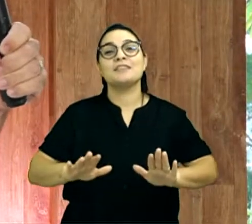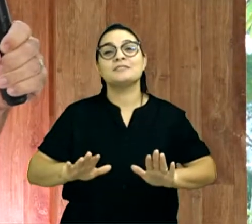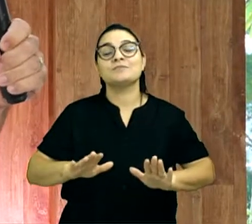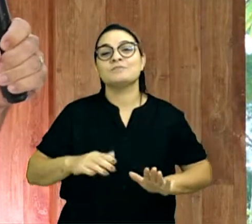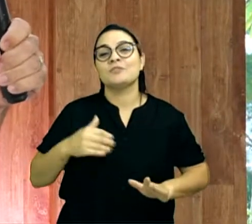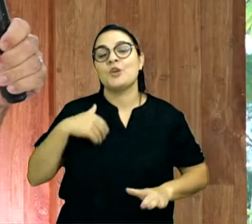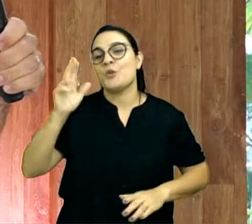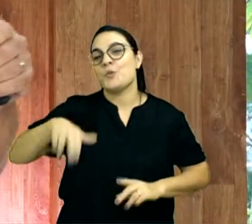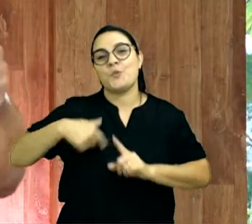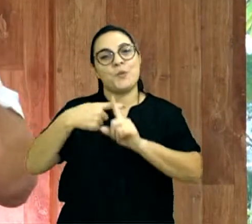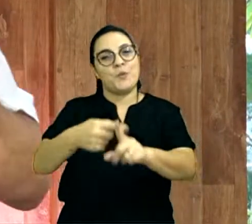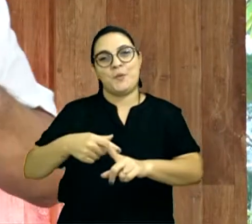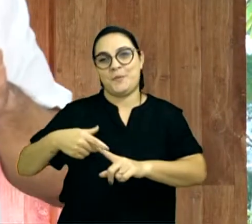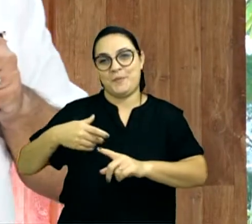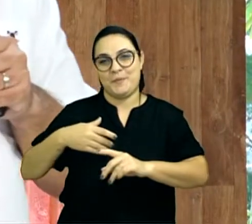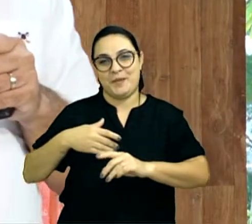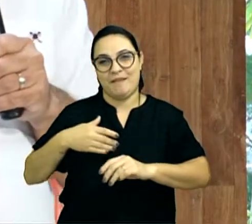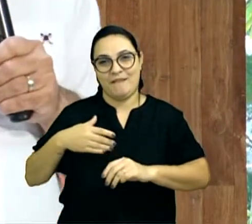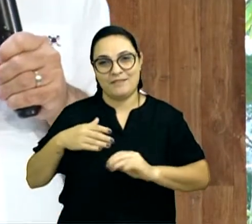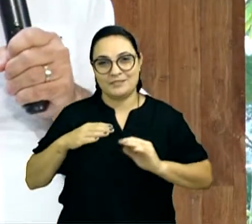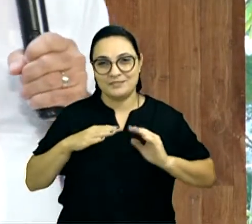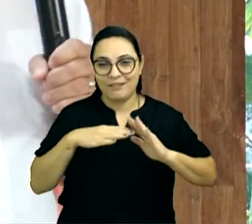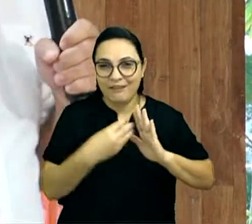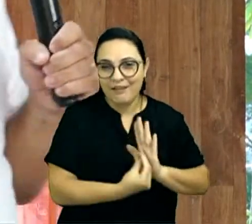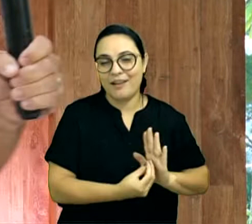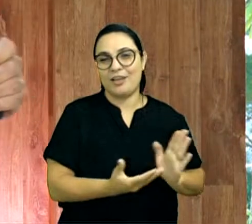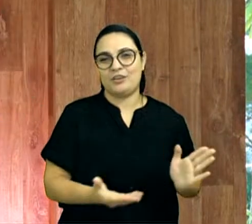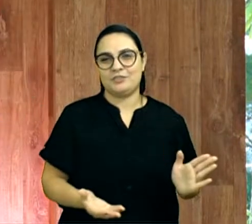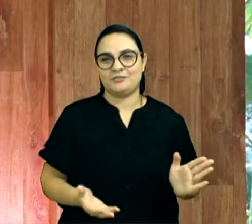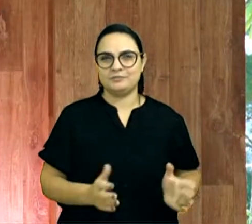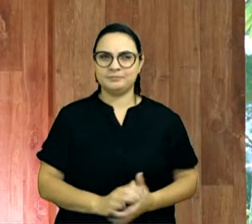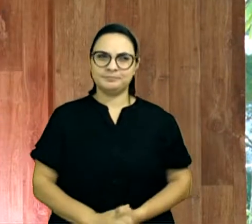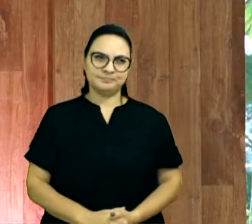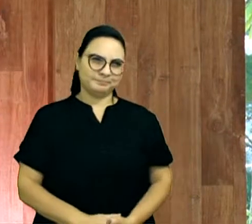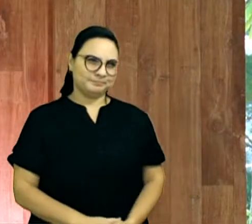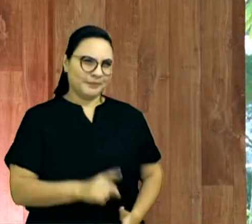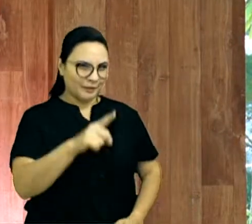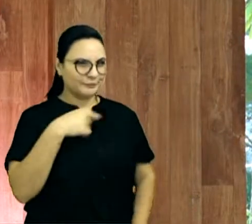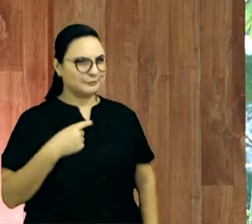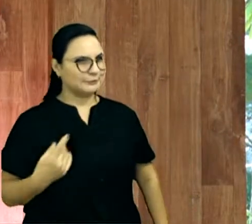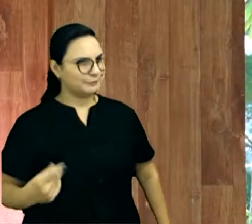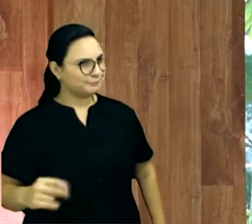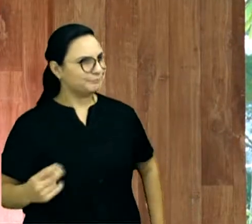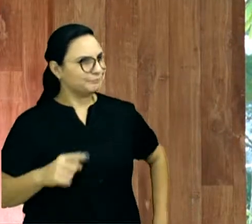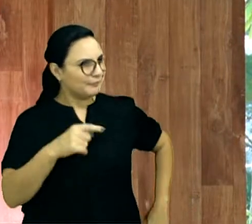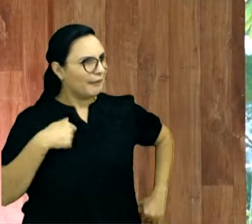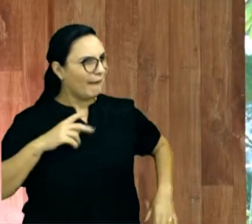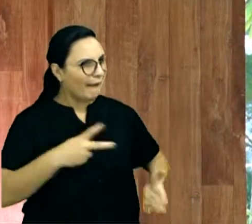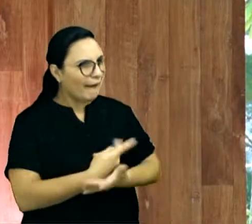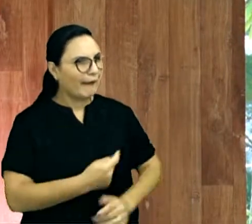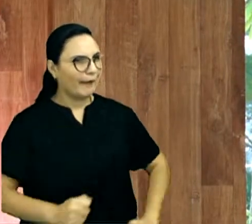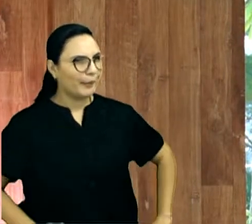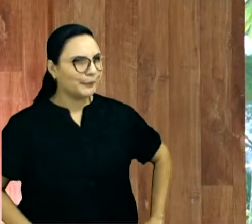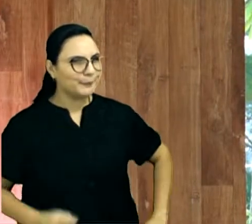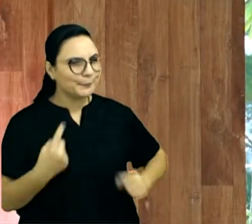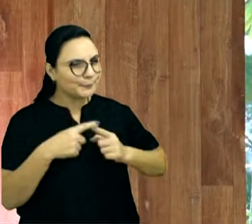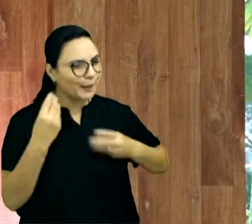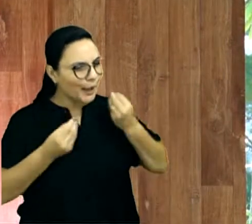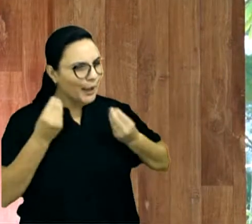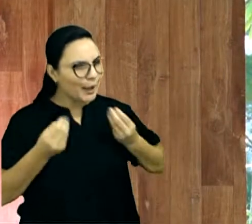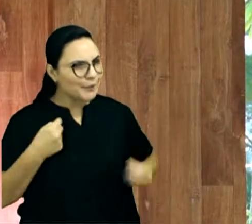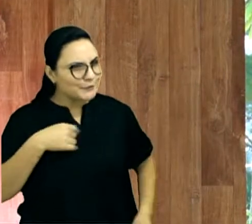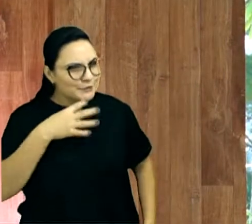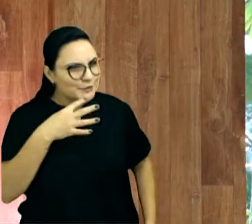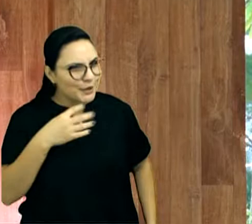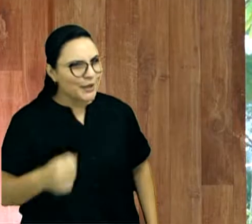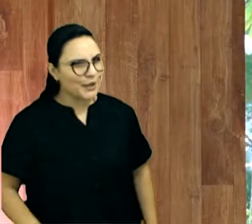igreja, e aquela palavra impactou ele. Eu falei, então, sem vergonha, mano, já fiquei íntimo, né? Mano, você fez a gente